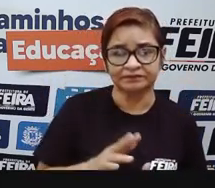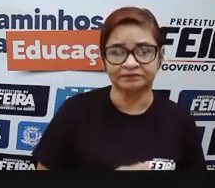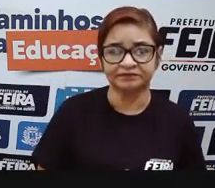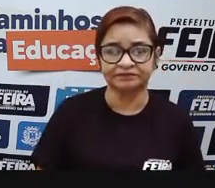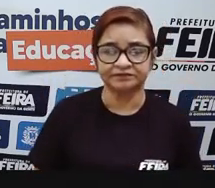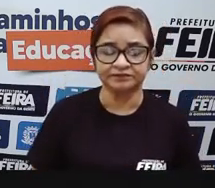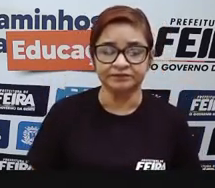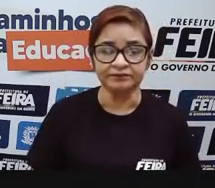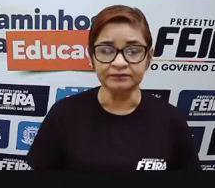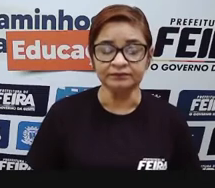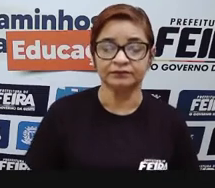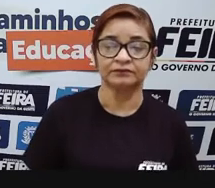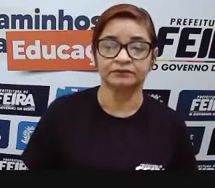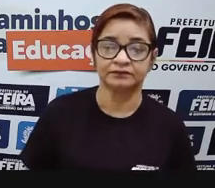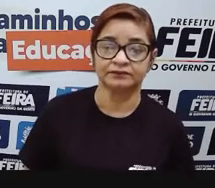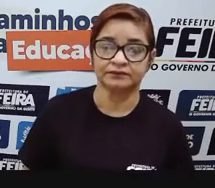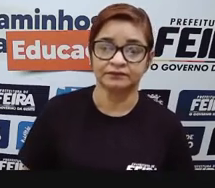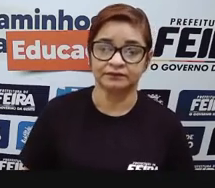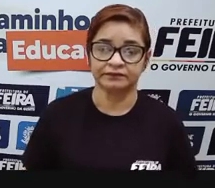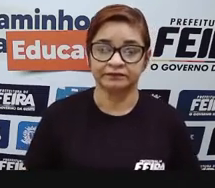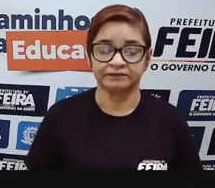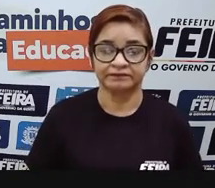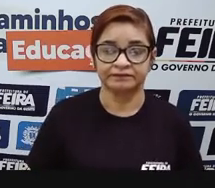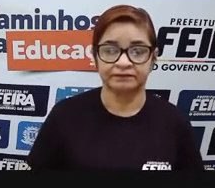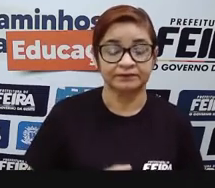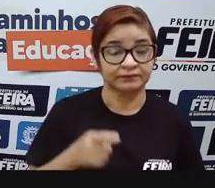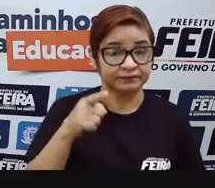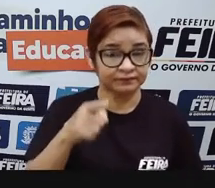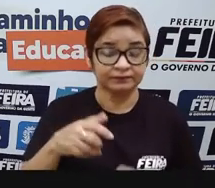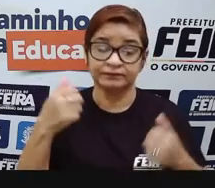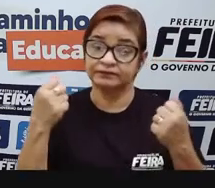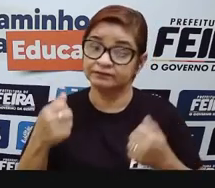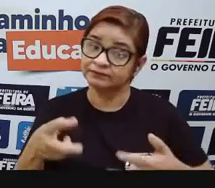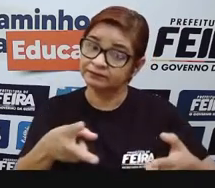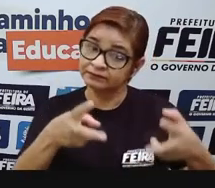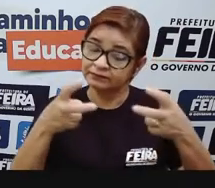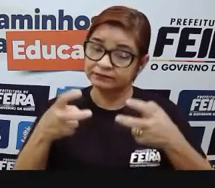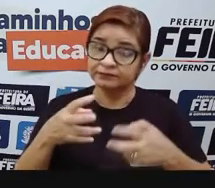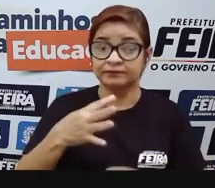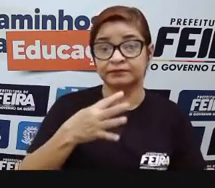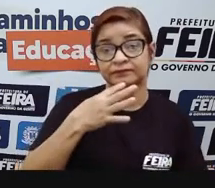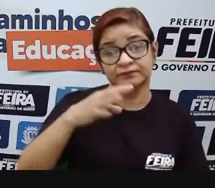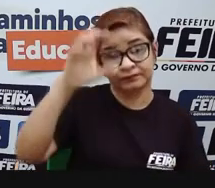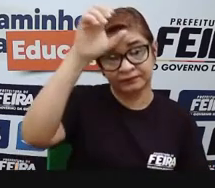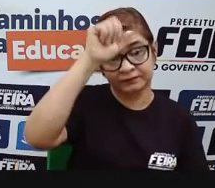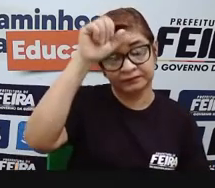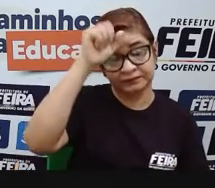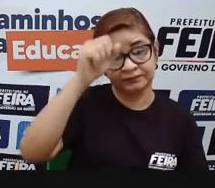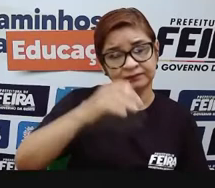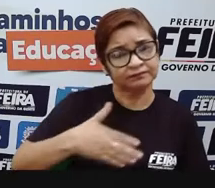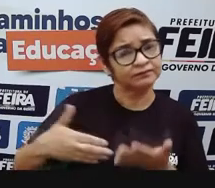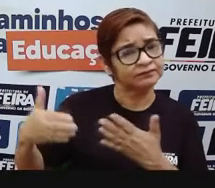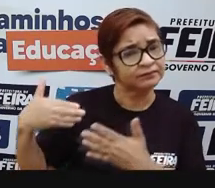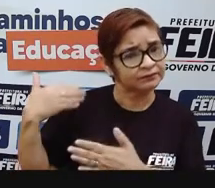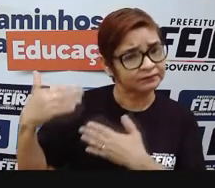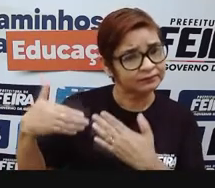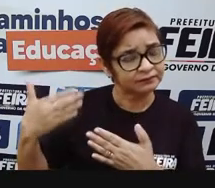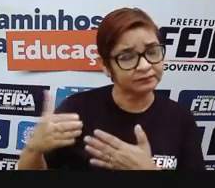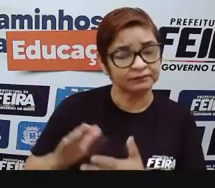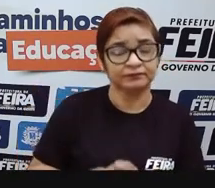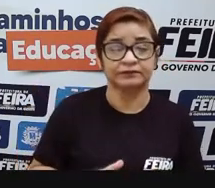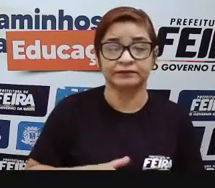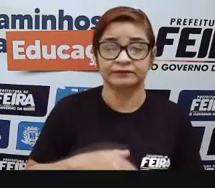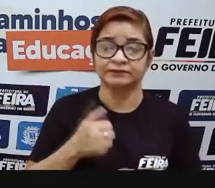provocação para que vocês assistam e que vocês conheçam e que vocês vejam o que é que é mais forte na nossa